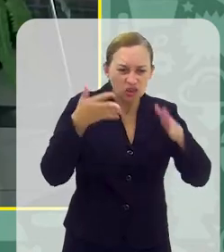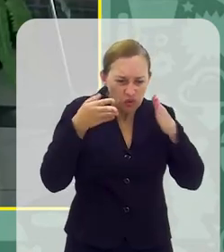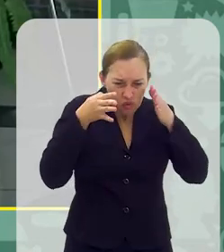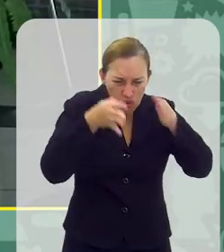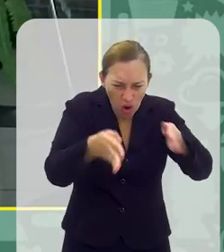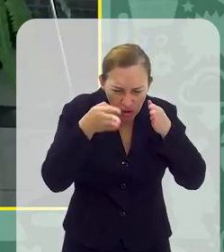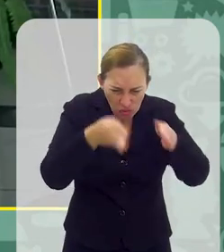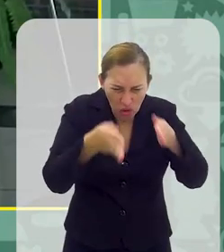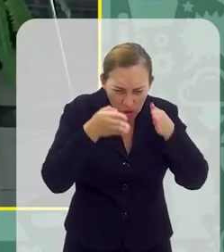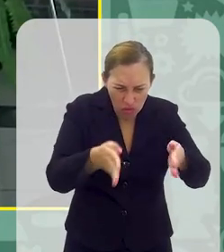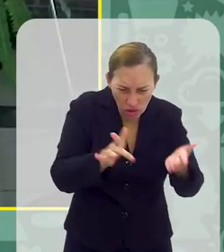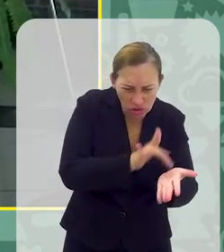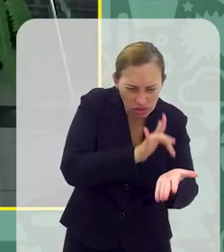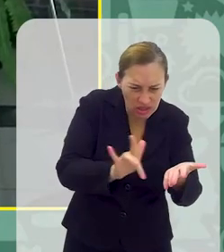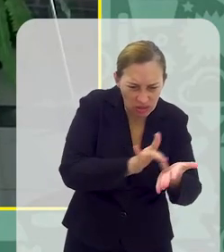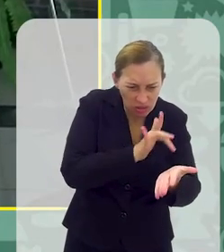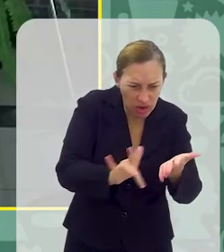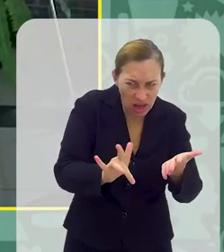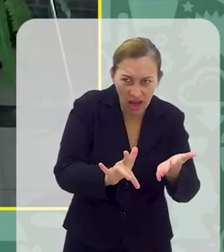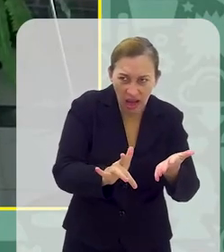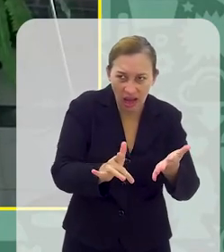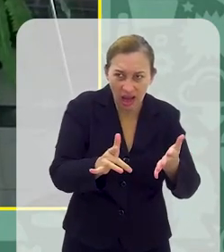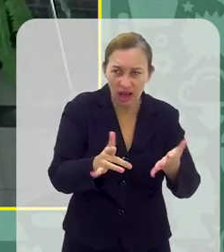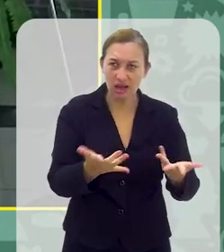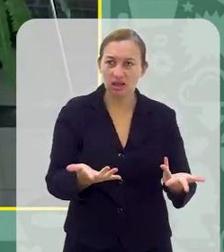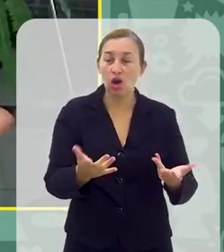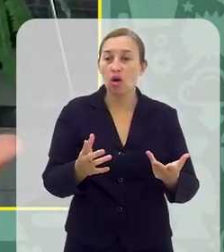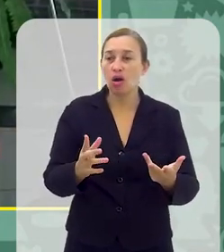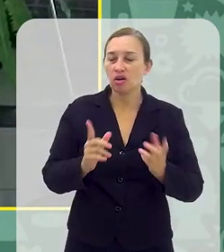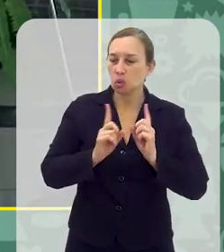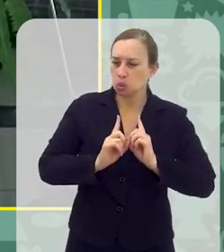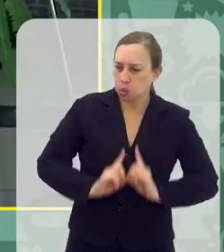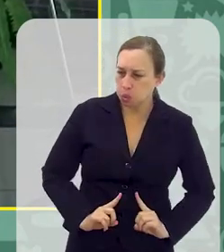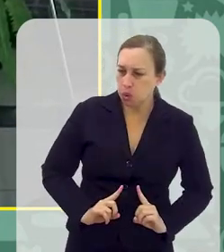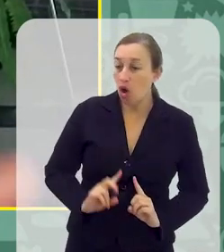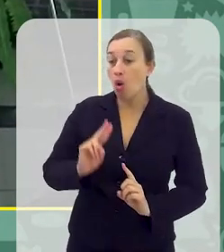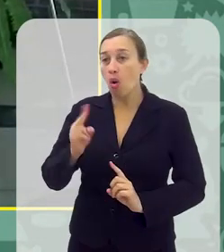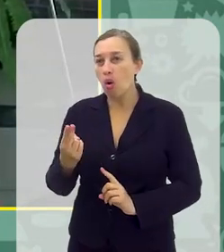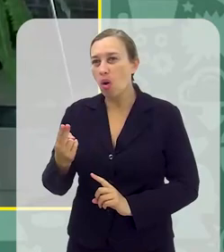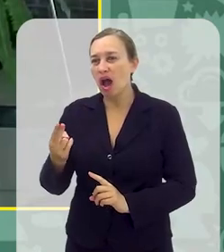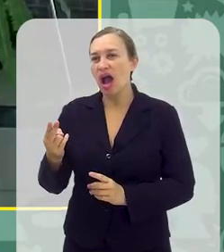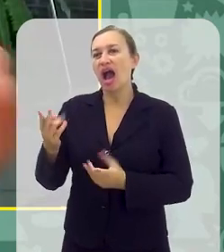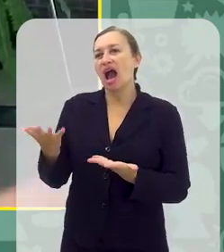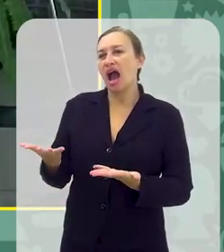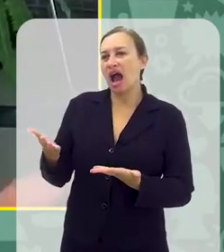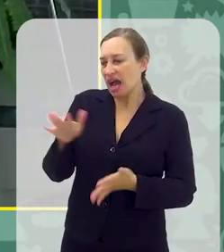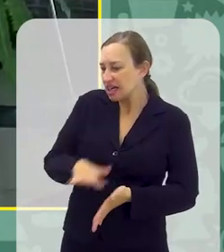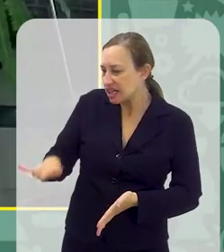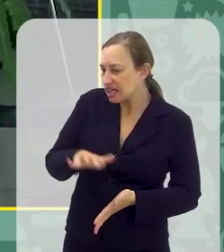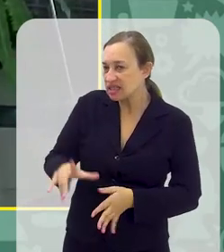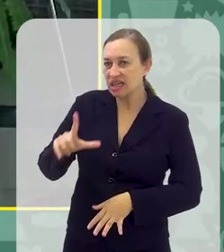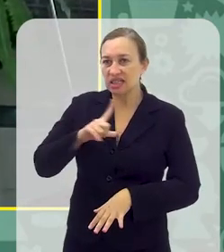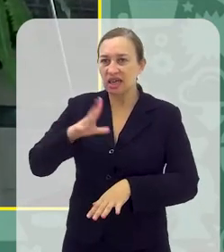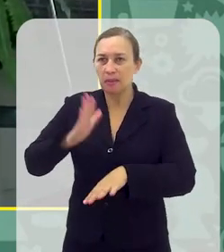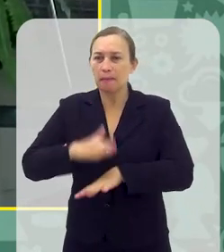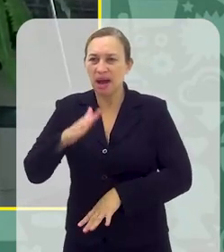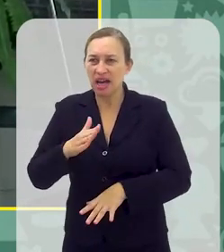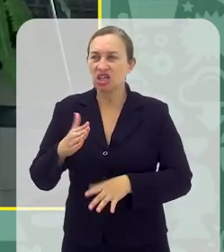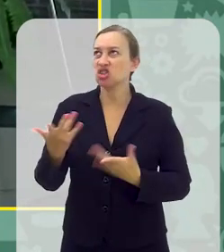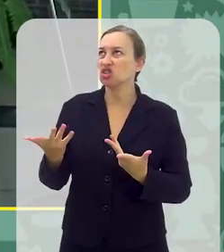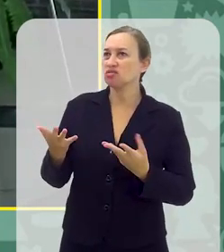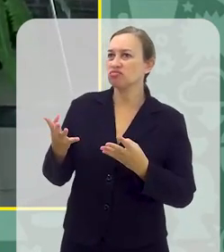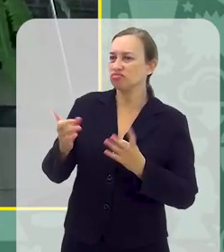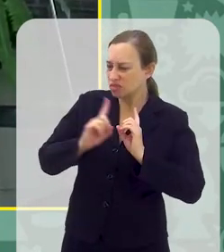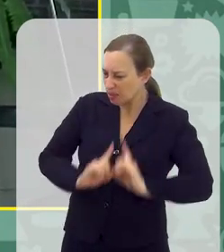ficando mais deprimida Ou será que é o contrário, a criança que tem mais depressão, ela fica mais no celular porque, enfim, gasta menos